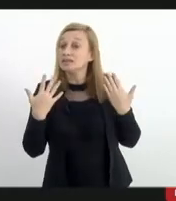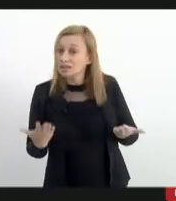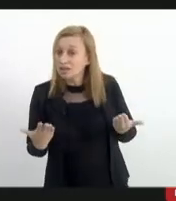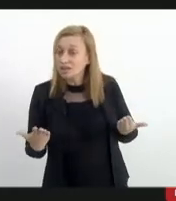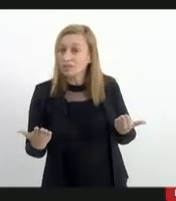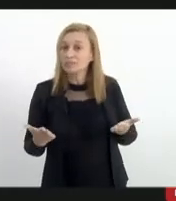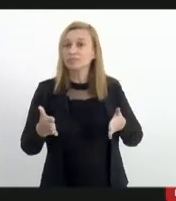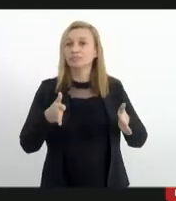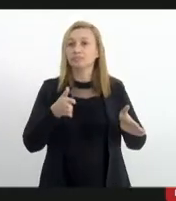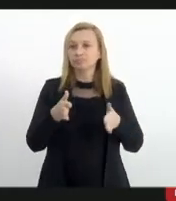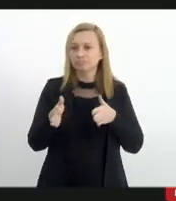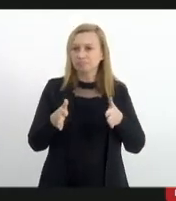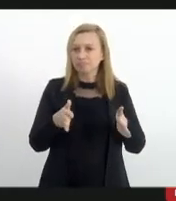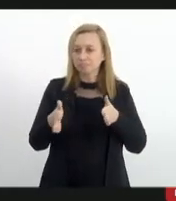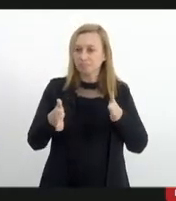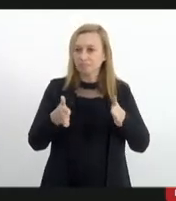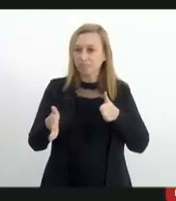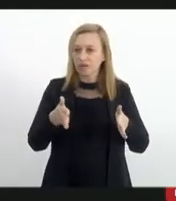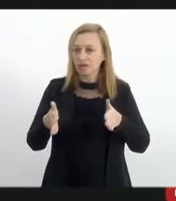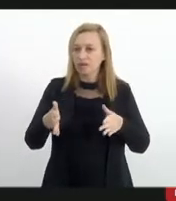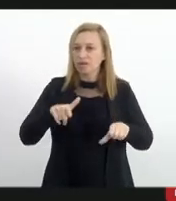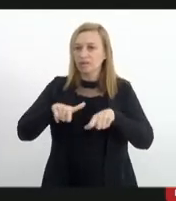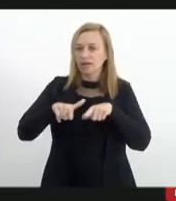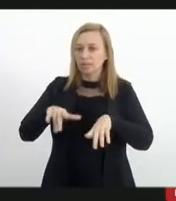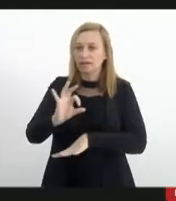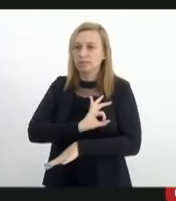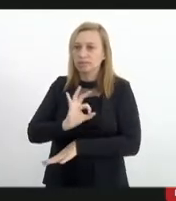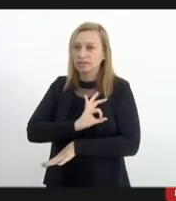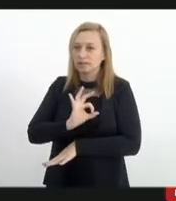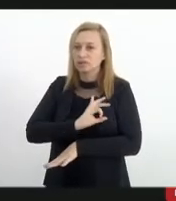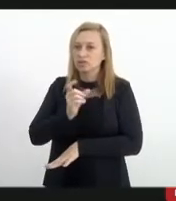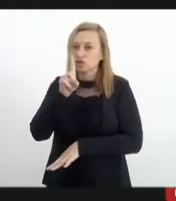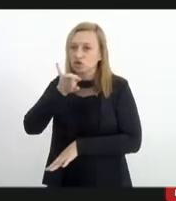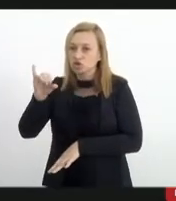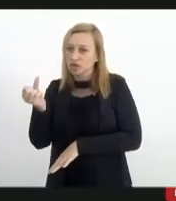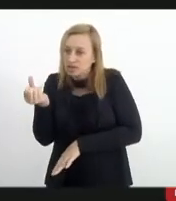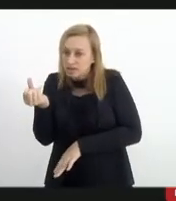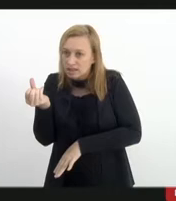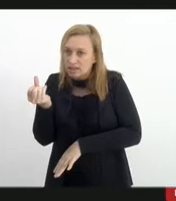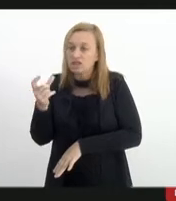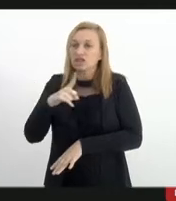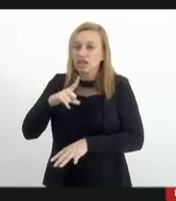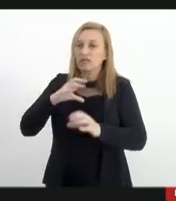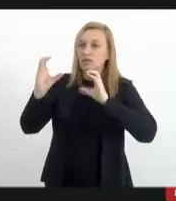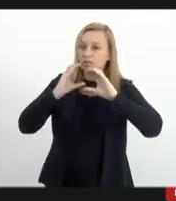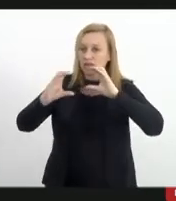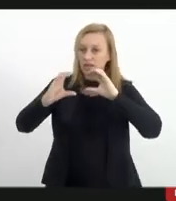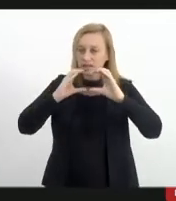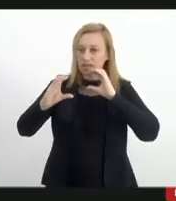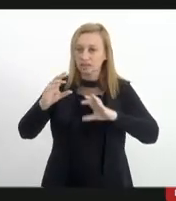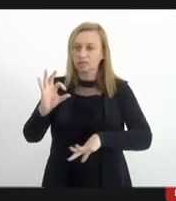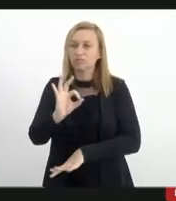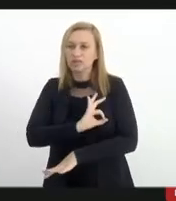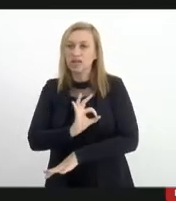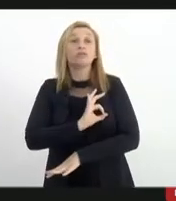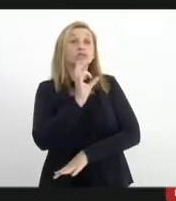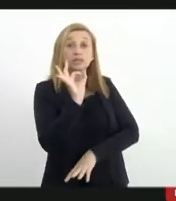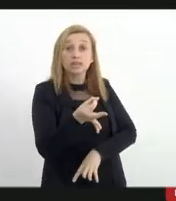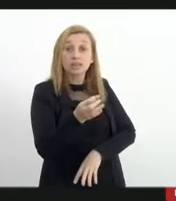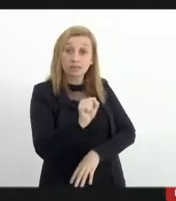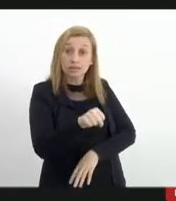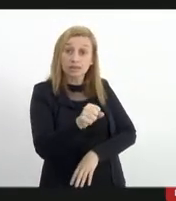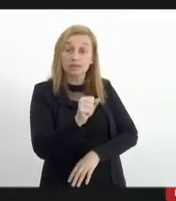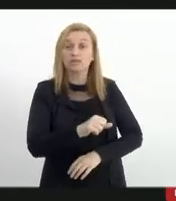durante a operação do dia 6 do 5, houve essa comunicação no decorrer da operação policial? Perfeitamente.